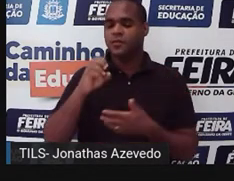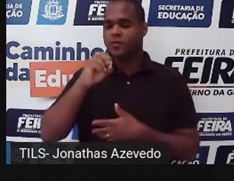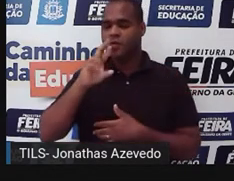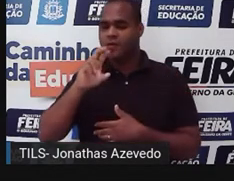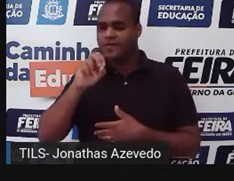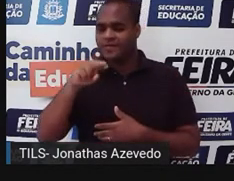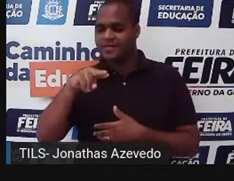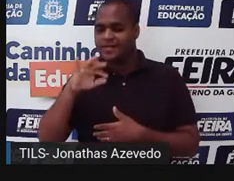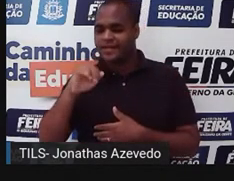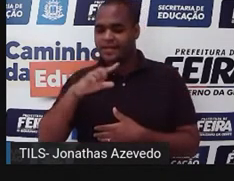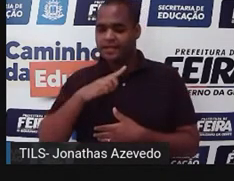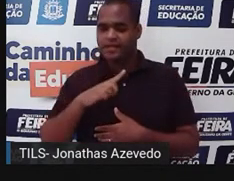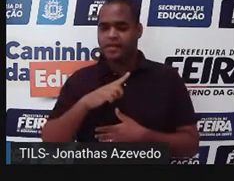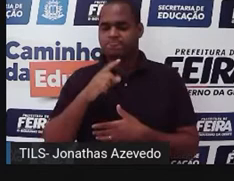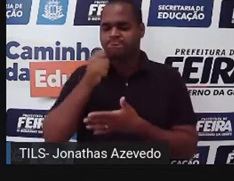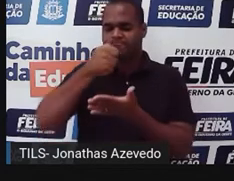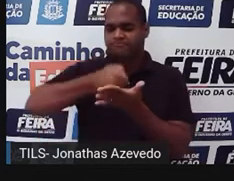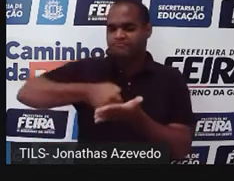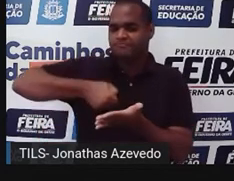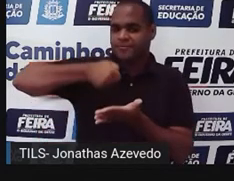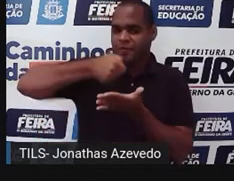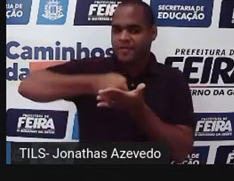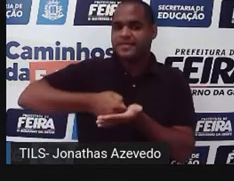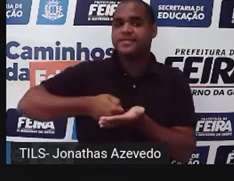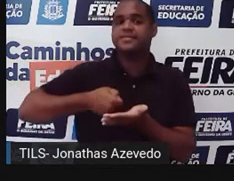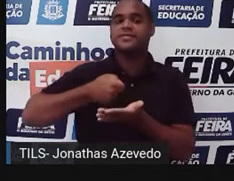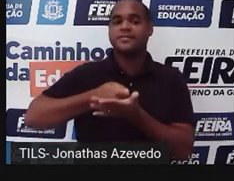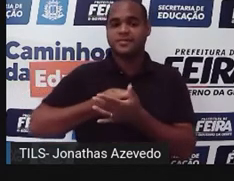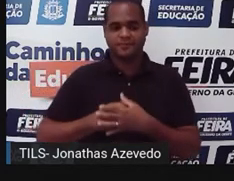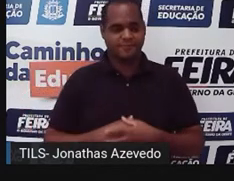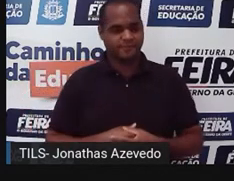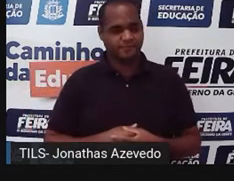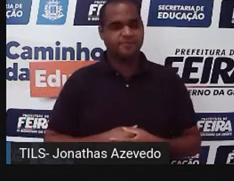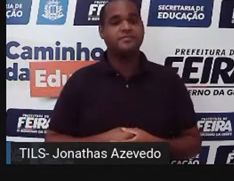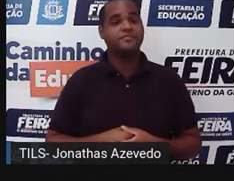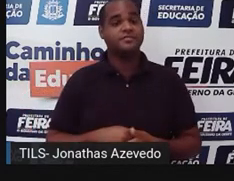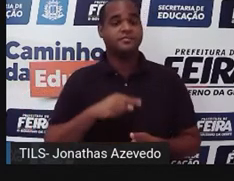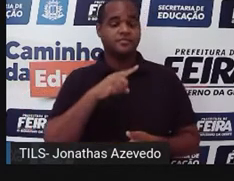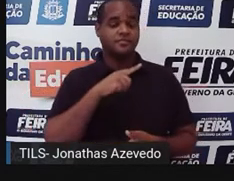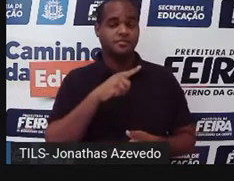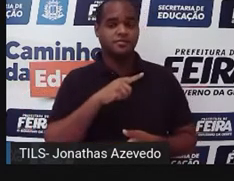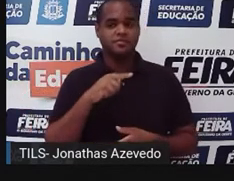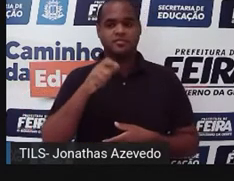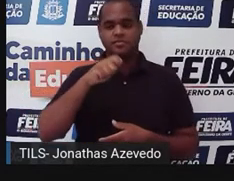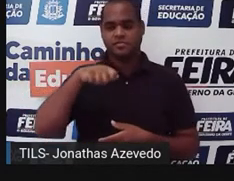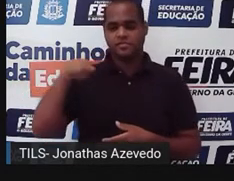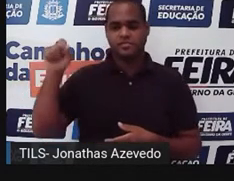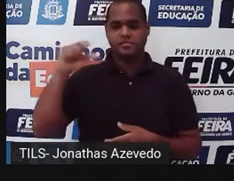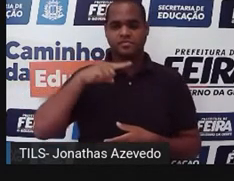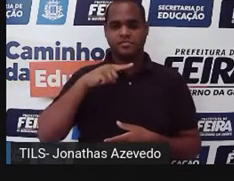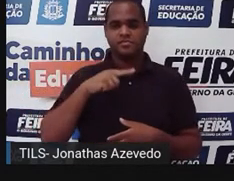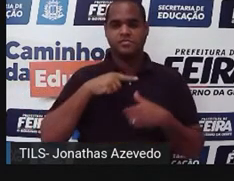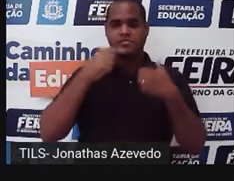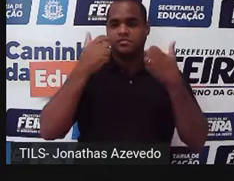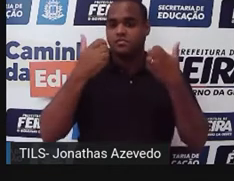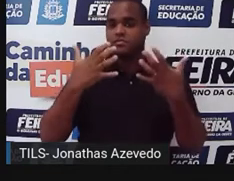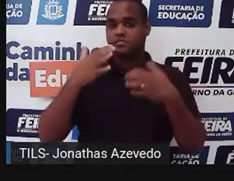A Cobrança, não é? Está aqui, escrita por